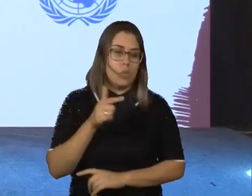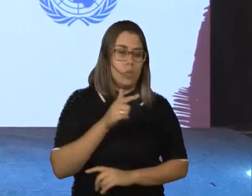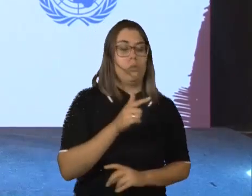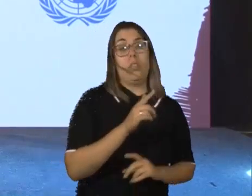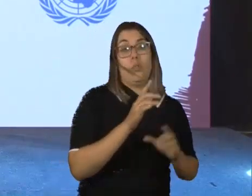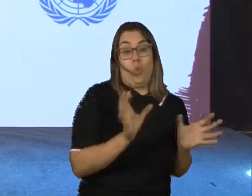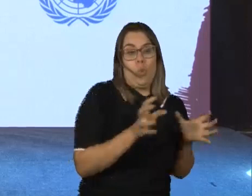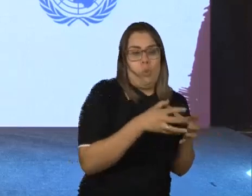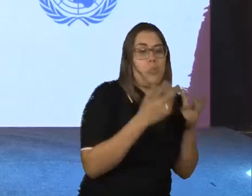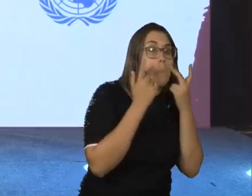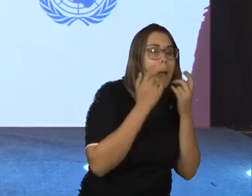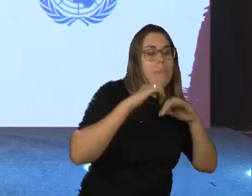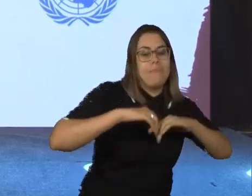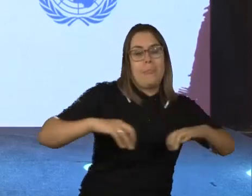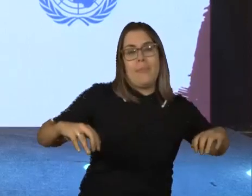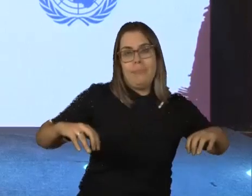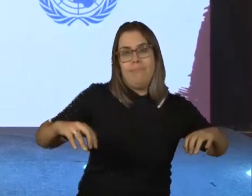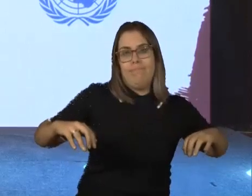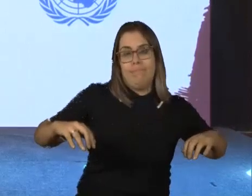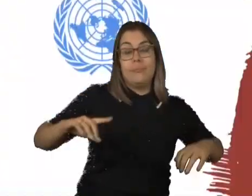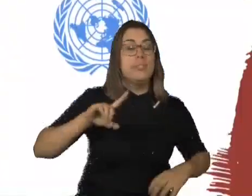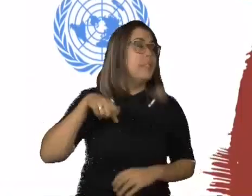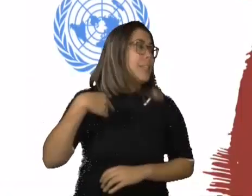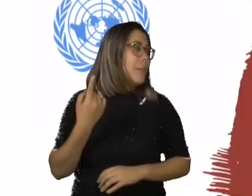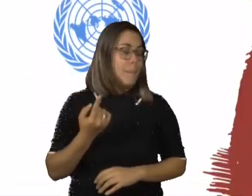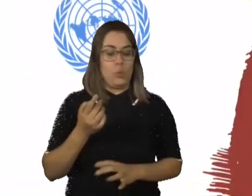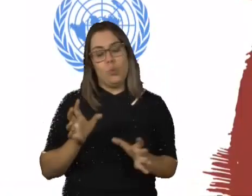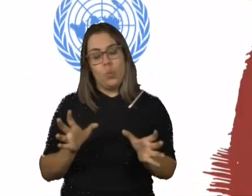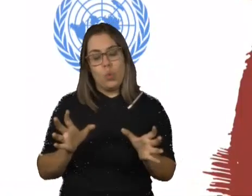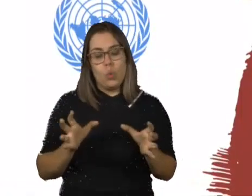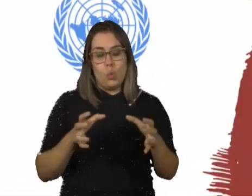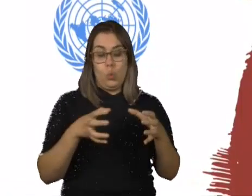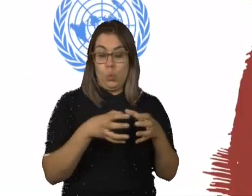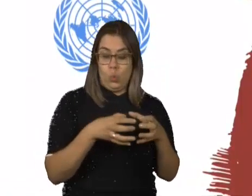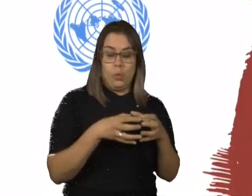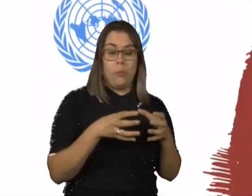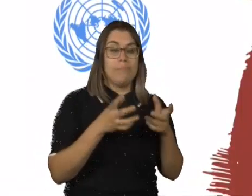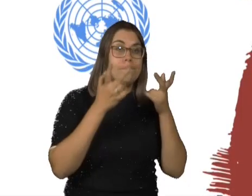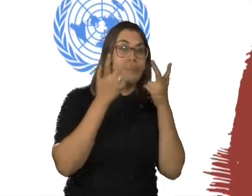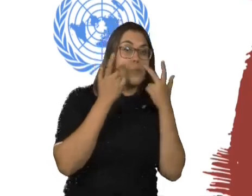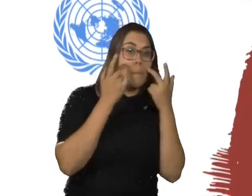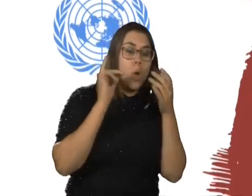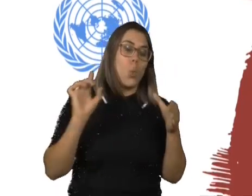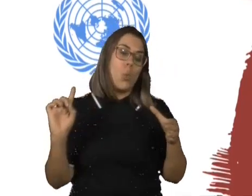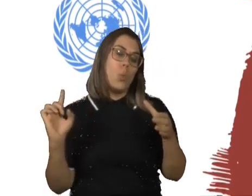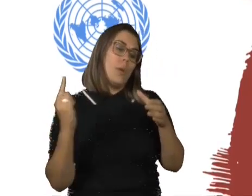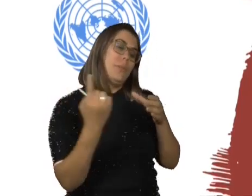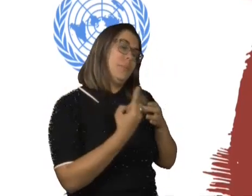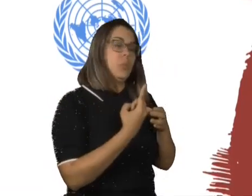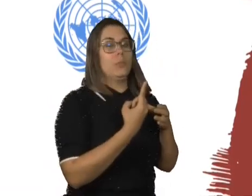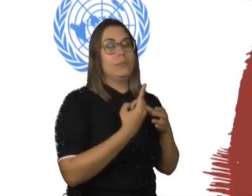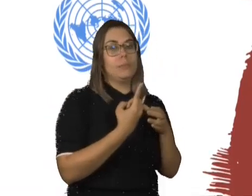normais. A era da integração começou a inserção e a era da inclusão é todo mundo junto e